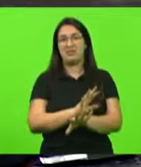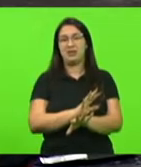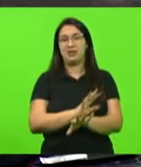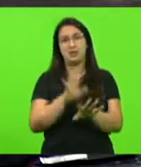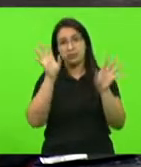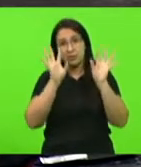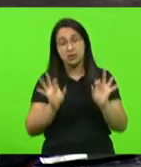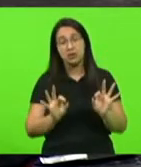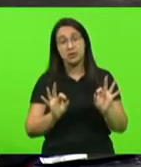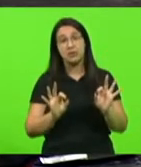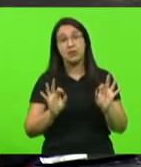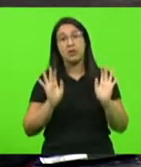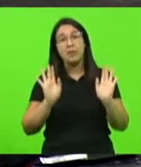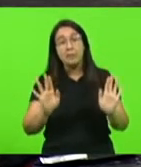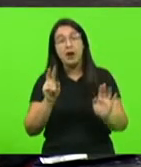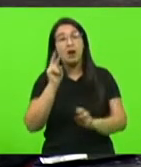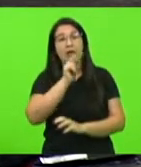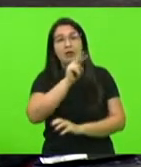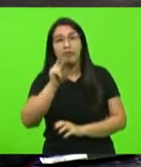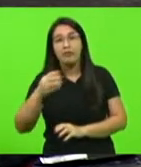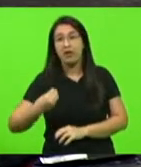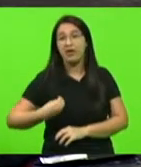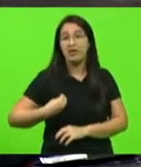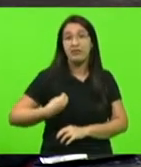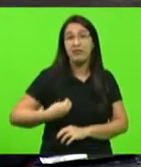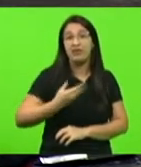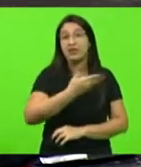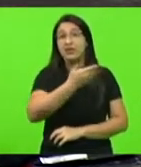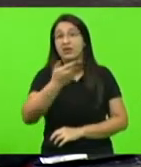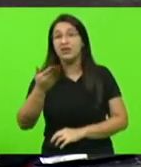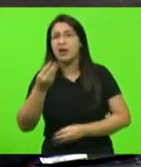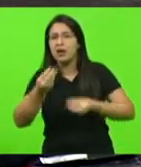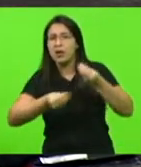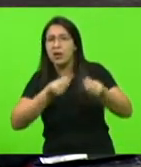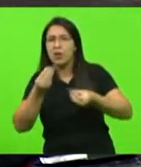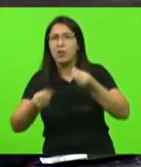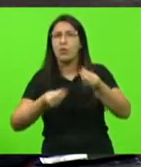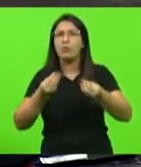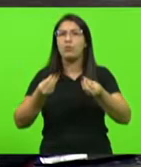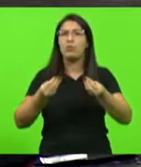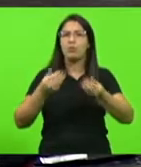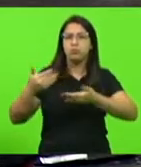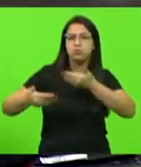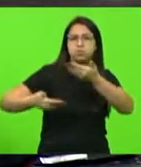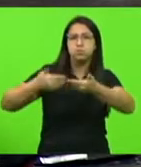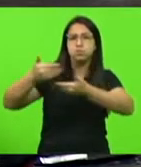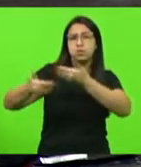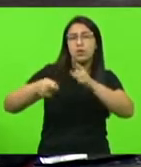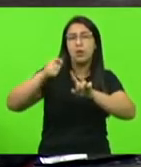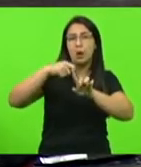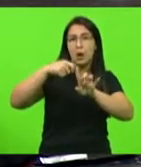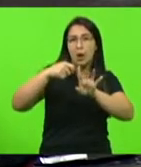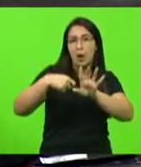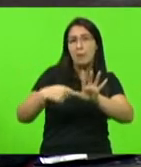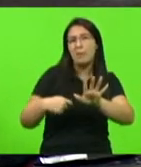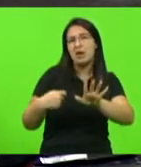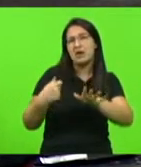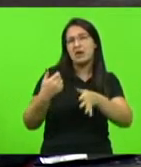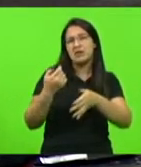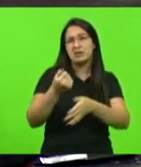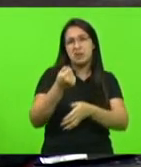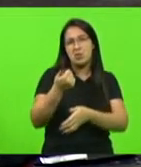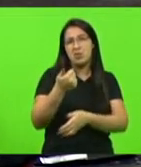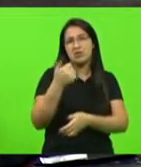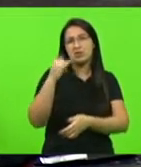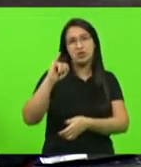Nós estamos tratando de organismos vivos, mas é uma tendência de que nos próximos meses, talvez no início do ano,